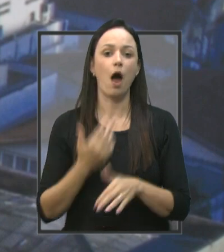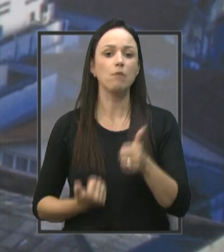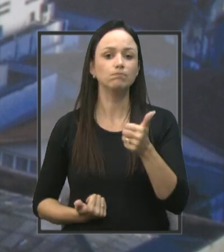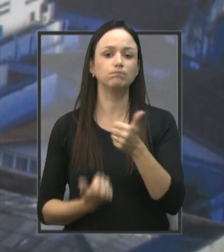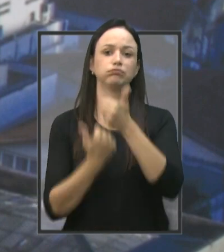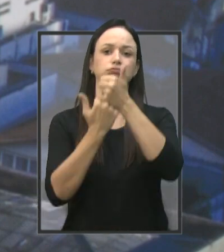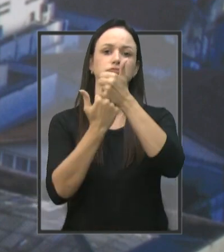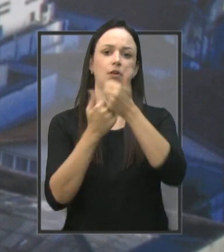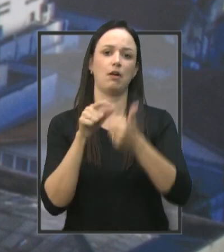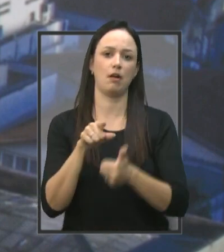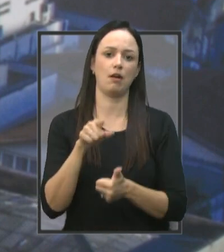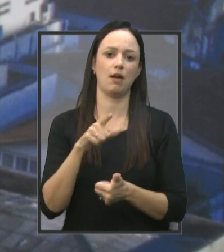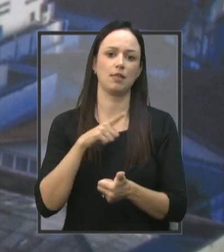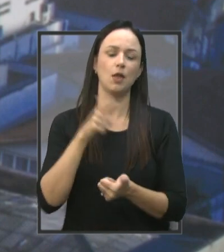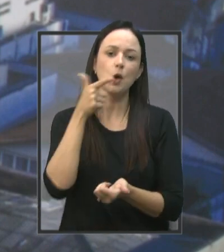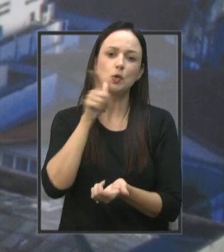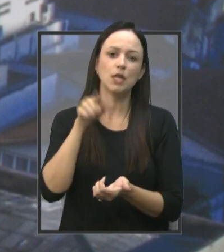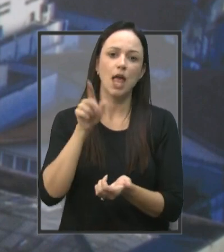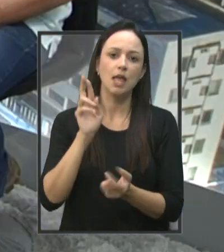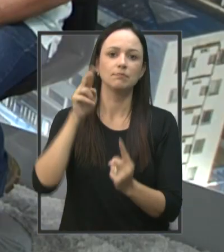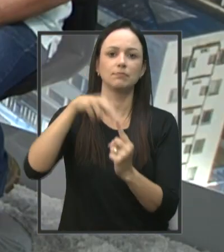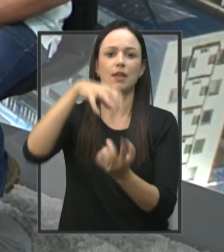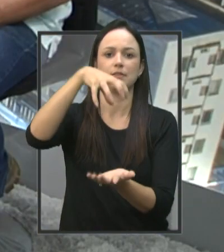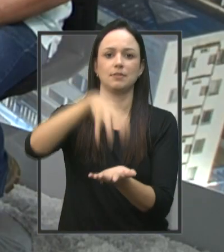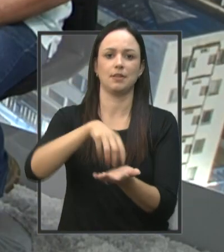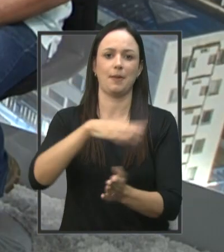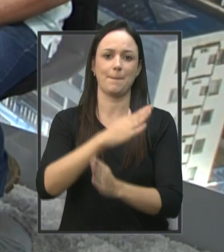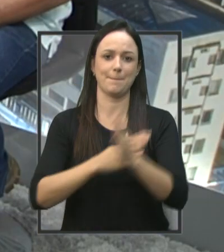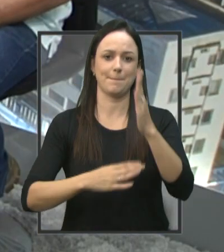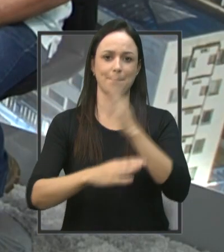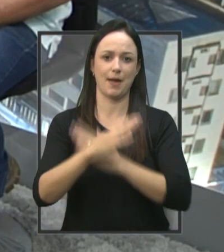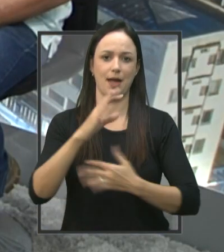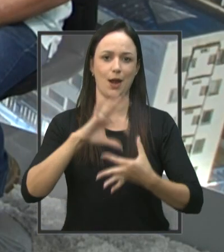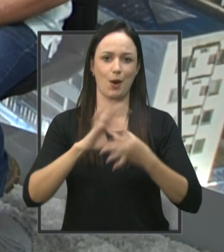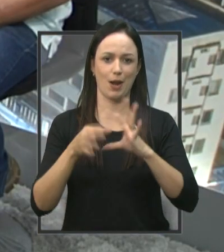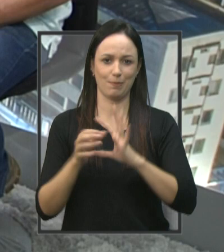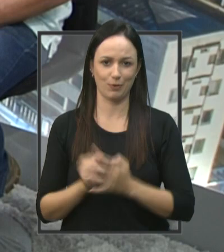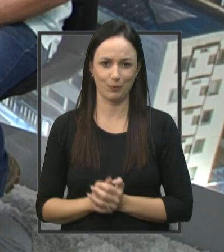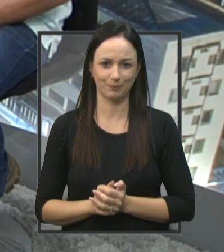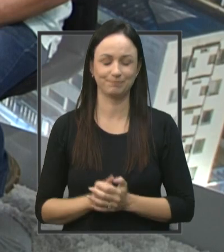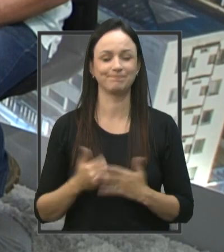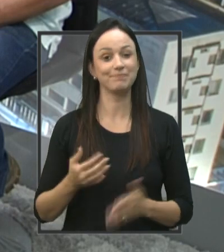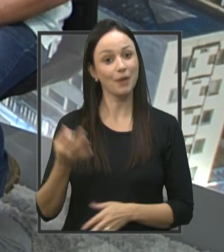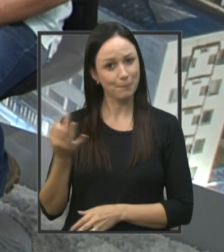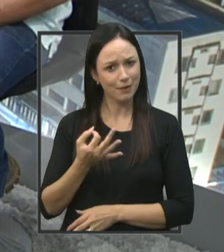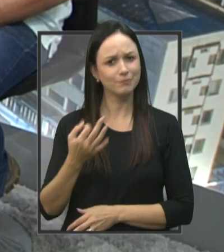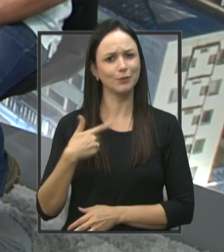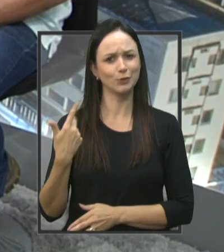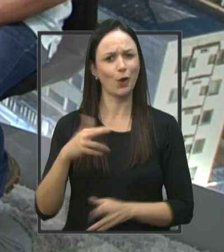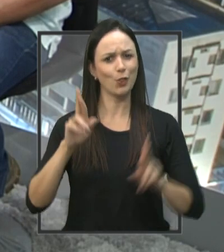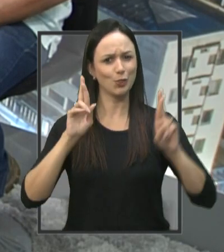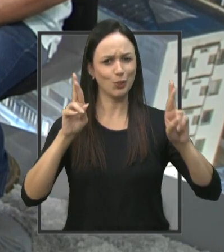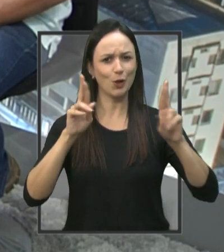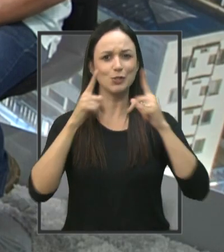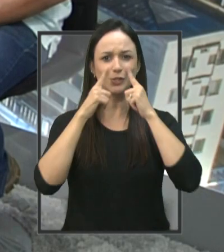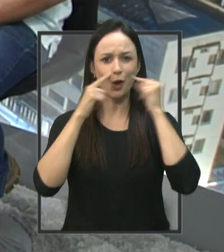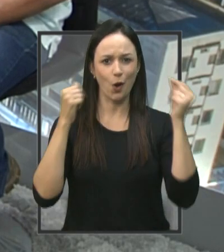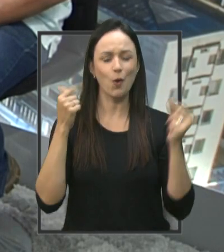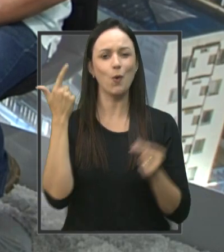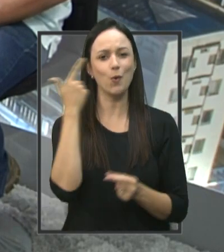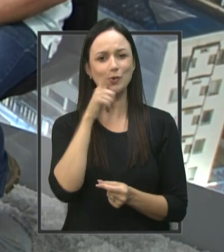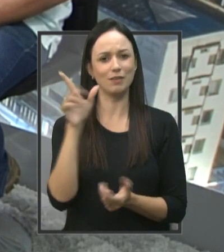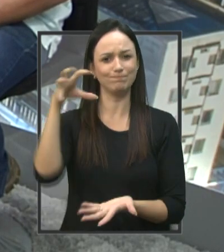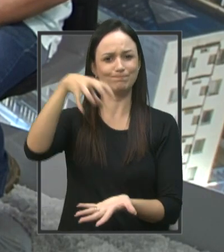para termos esse centro de referência paralímpico Perfeito, a gente torce para que Jaú já então em breve receba esse